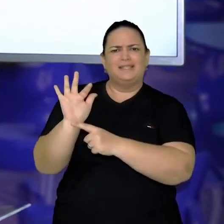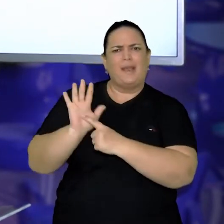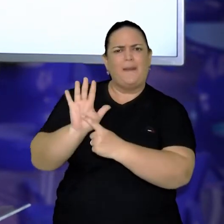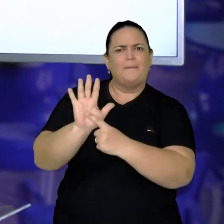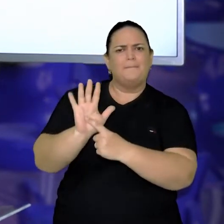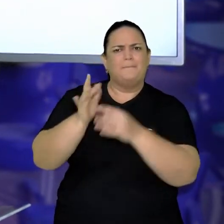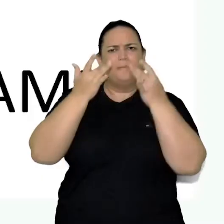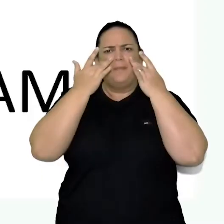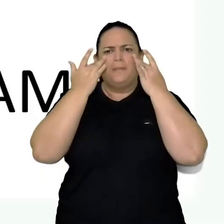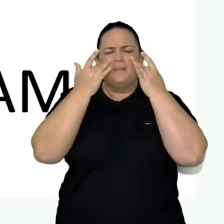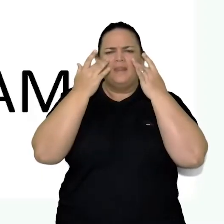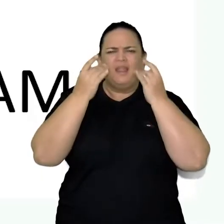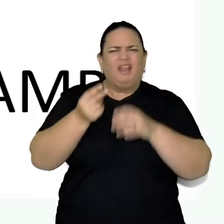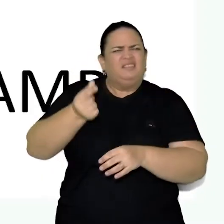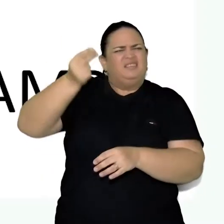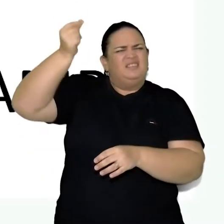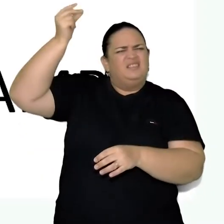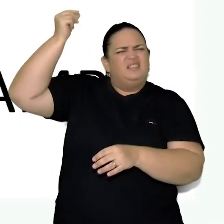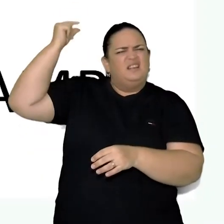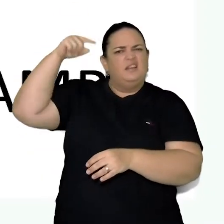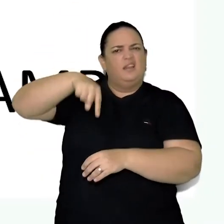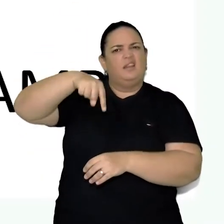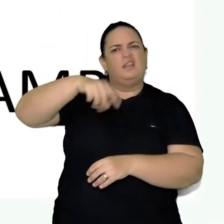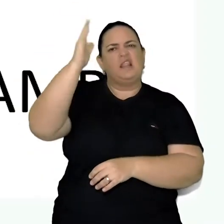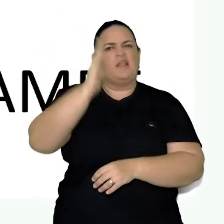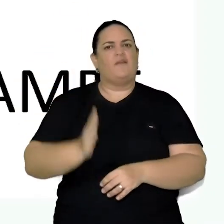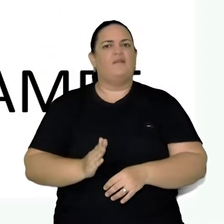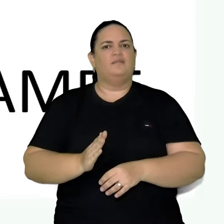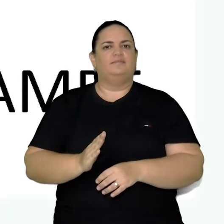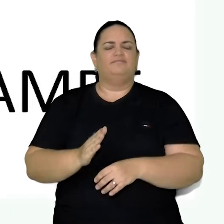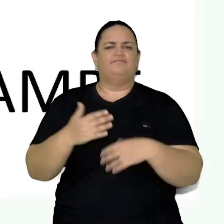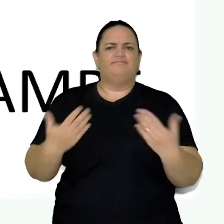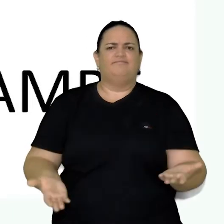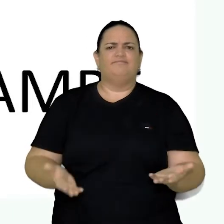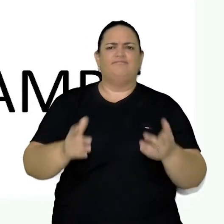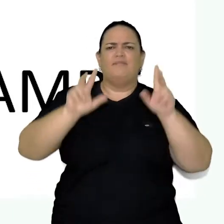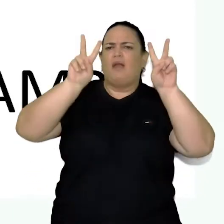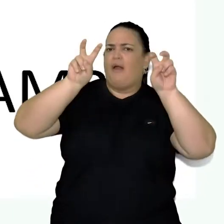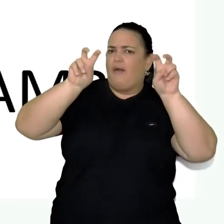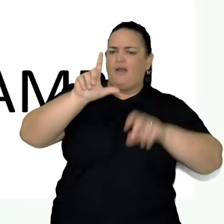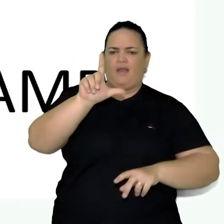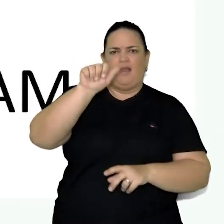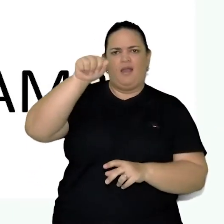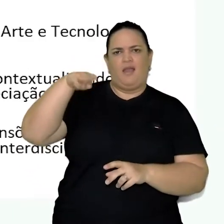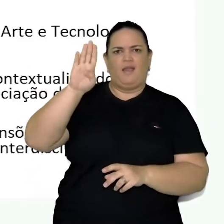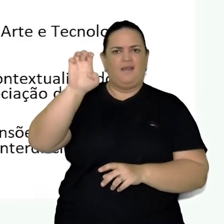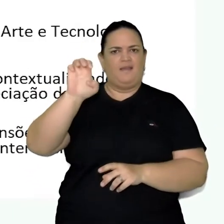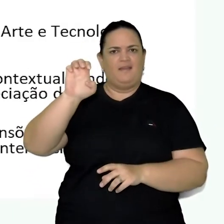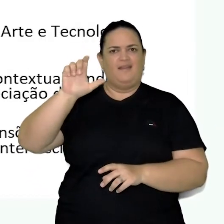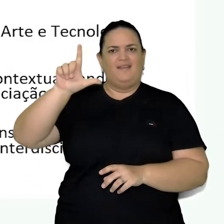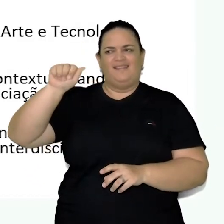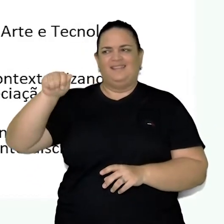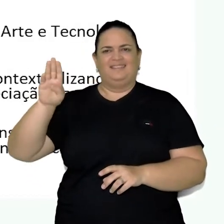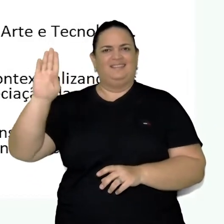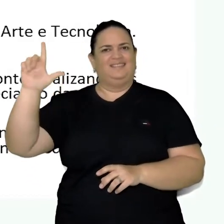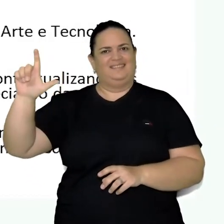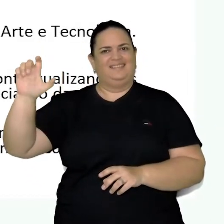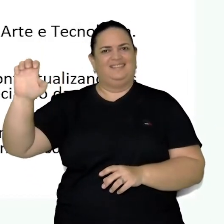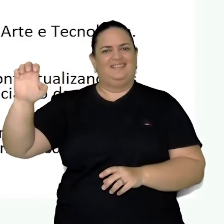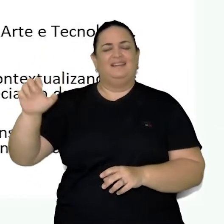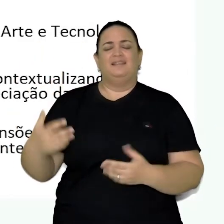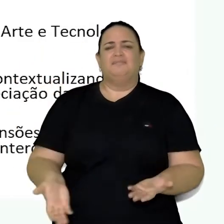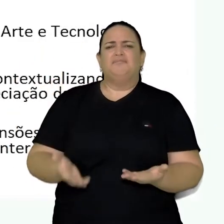Brasil. Teatro subido tema, Teatro Lambi-Lambi. Na segunda semana de